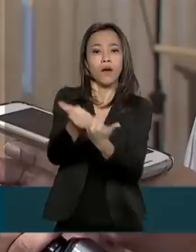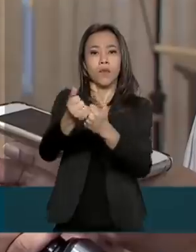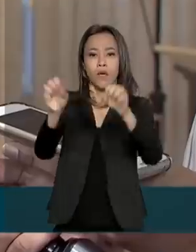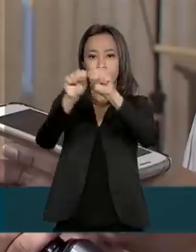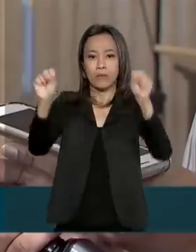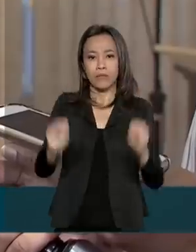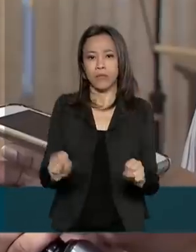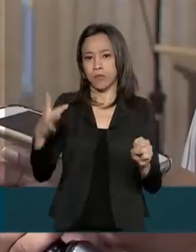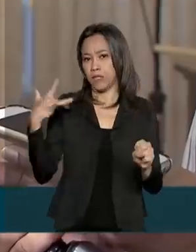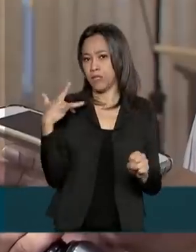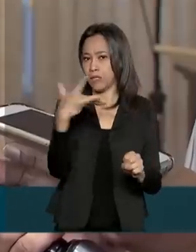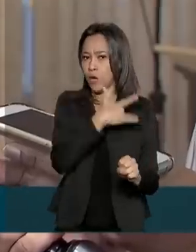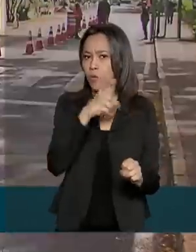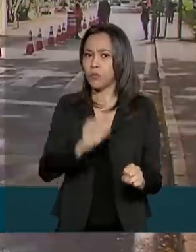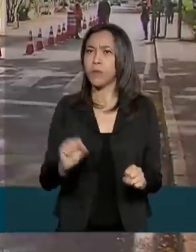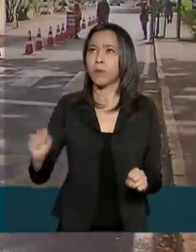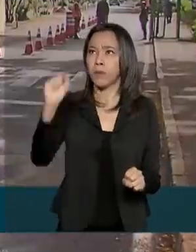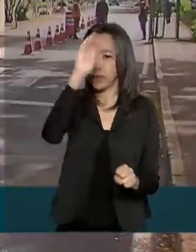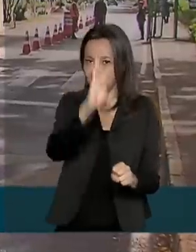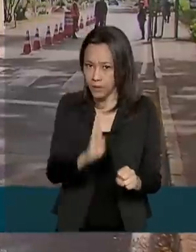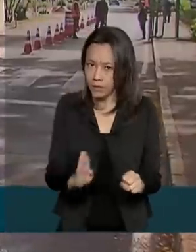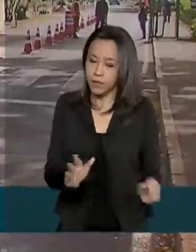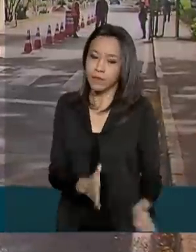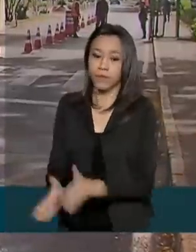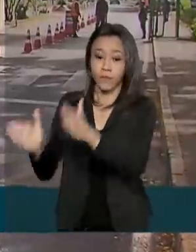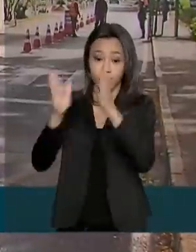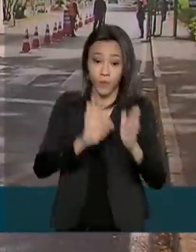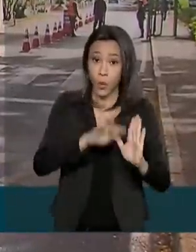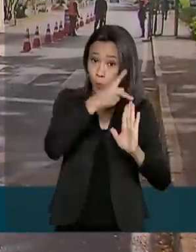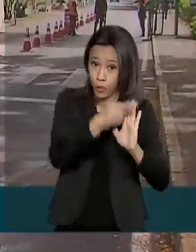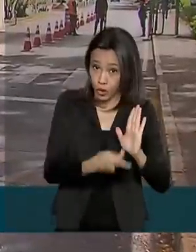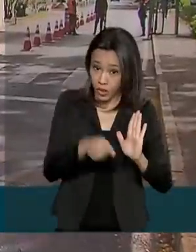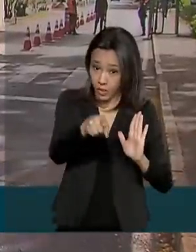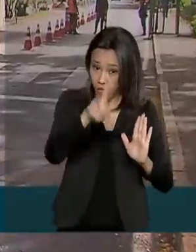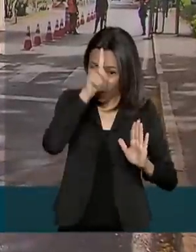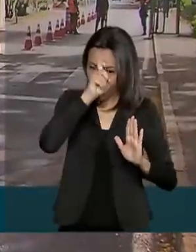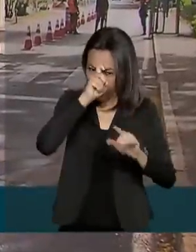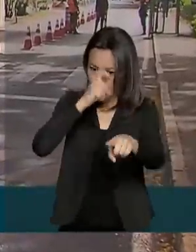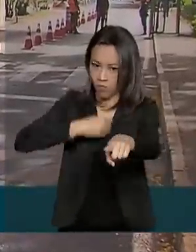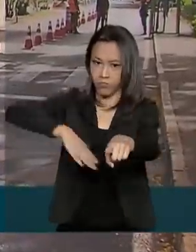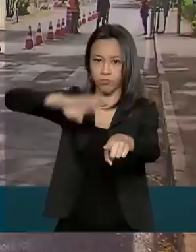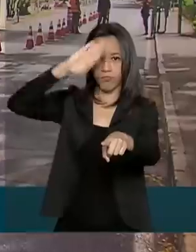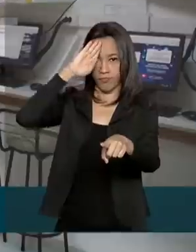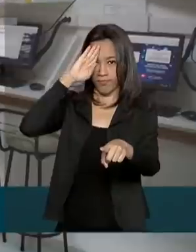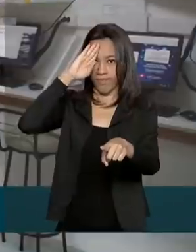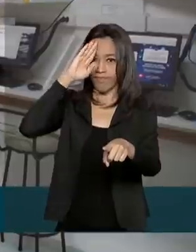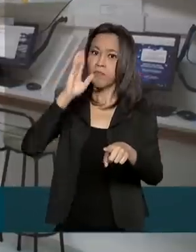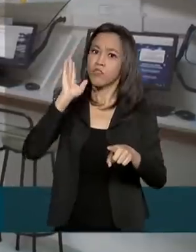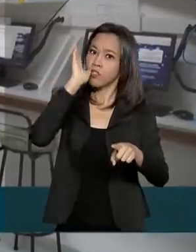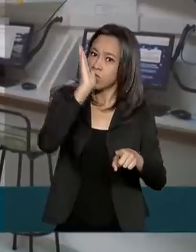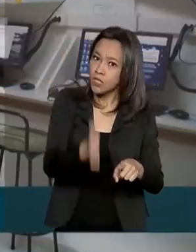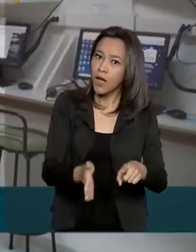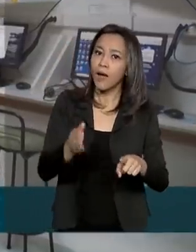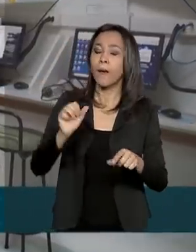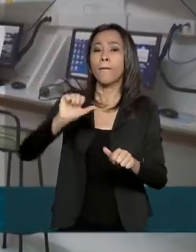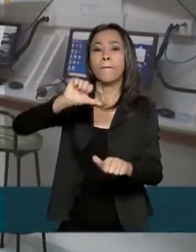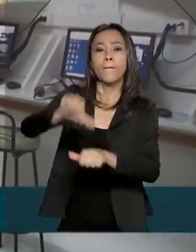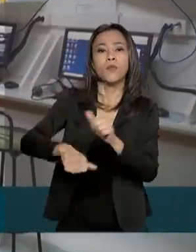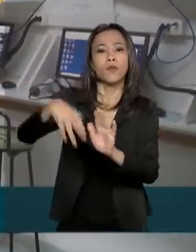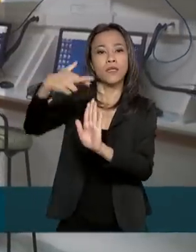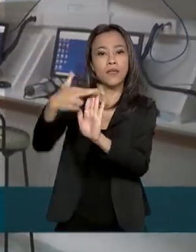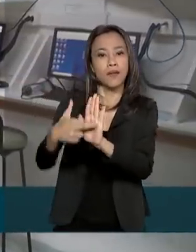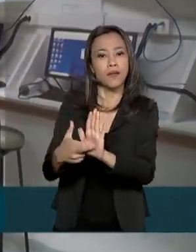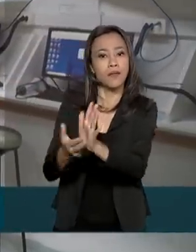como um todo, o sistema de saúde nacional. Como parte do projeto, o Hospital das Forças Armadas já alterou protocolos de